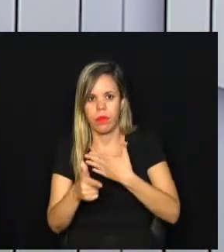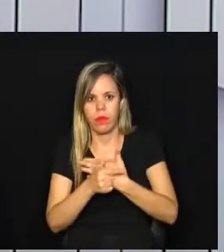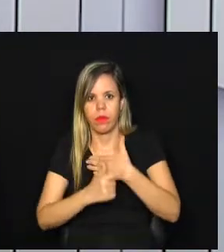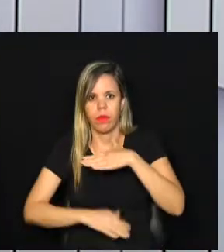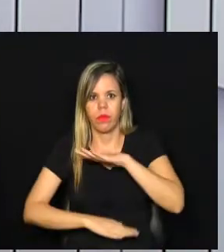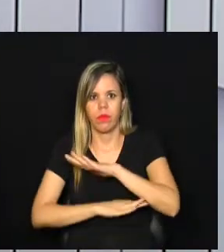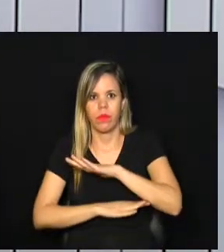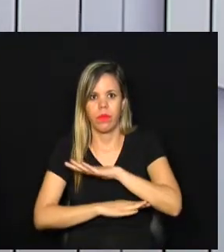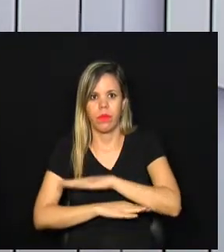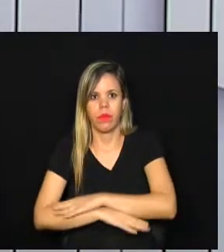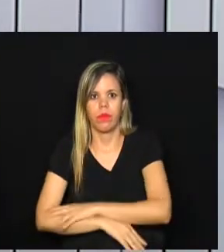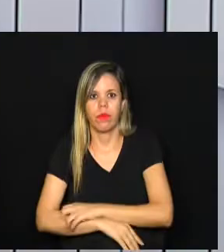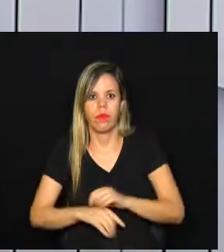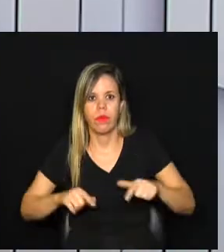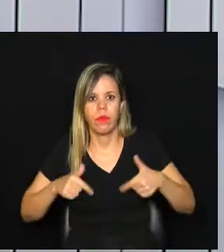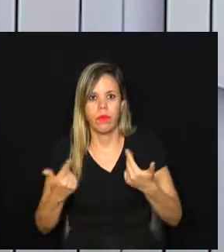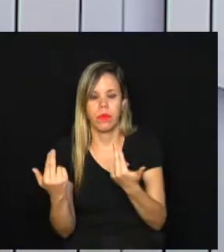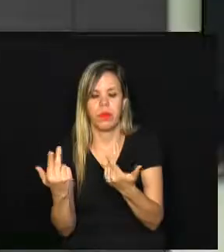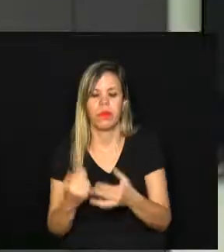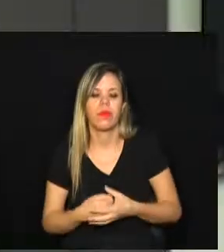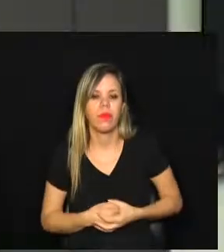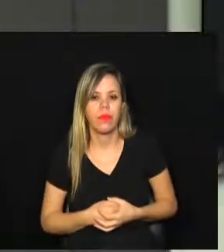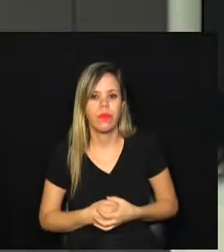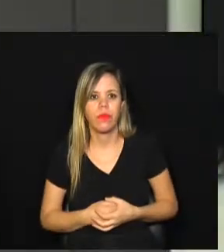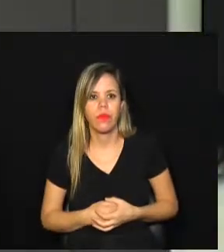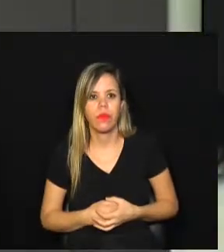Legislativo em ações como esta.